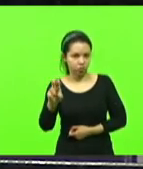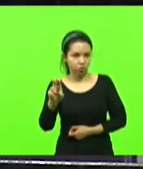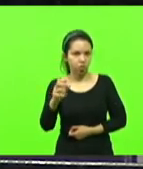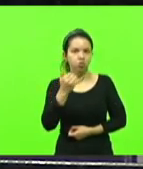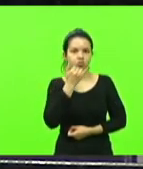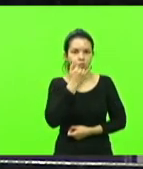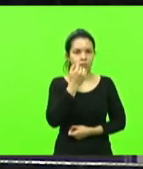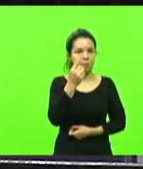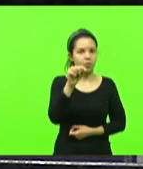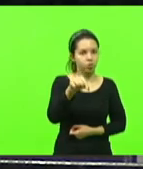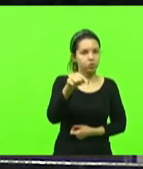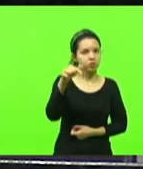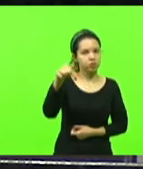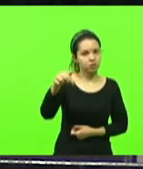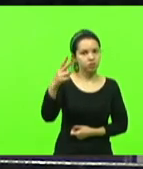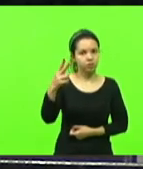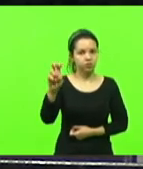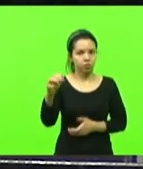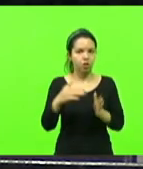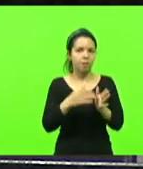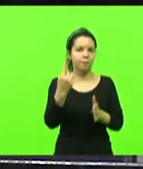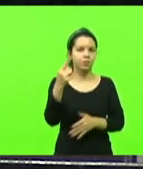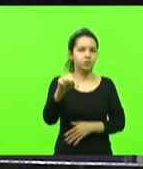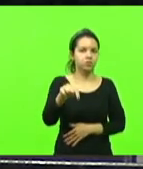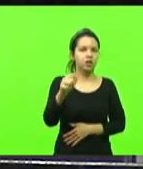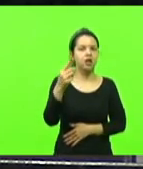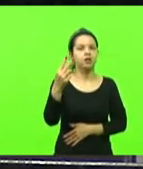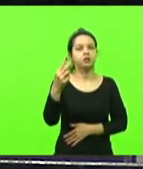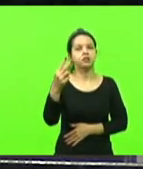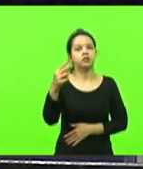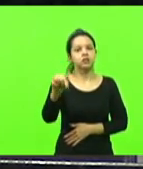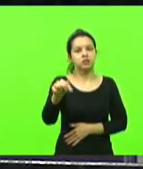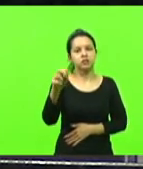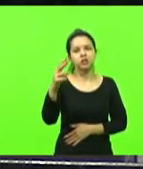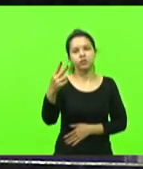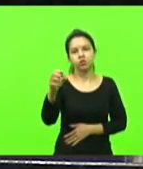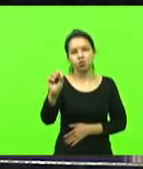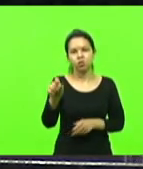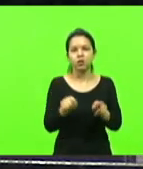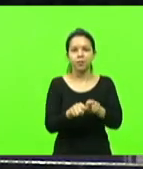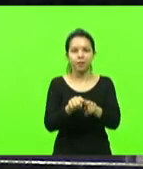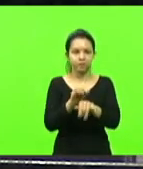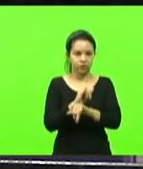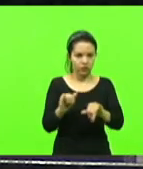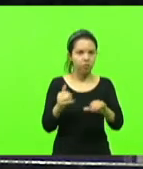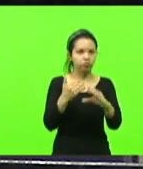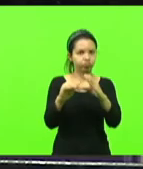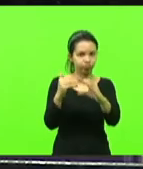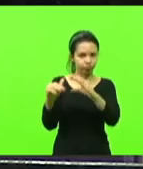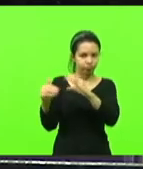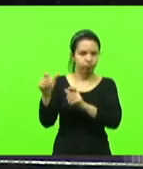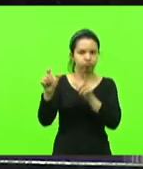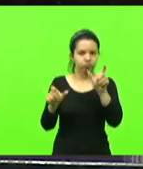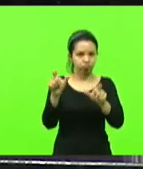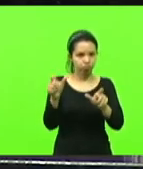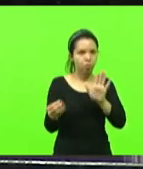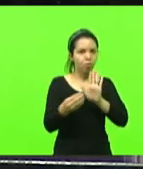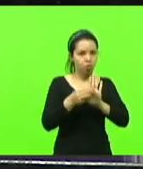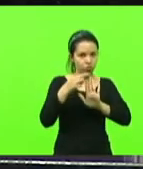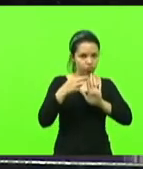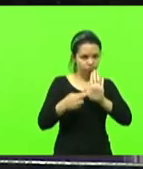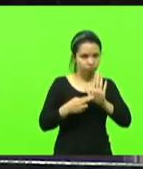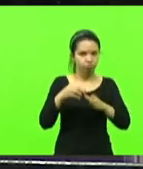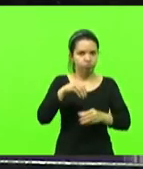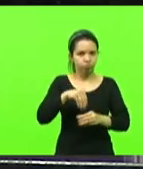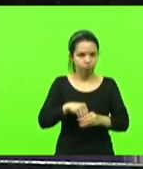1.725 a 1.728 e também comunica que vai encaminhar aos destinatários conforme determina o regimento